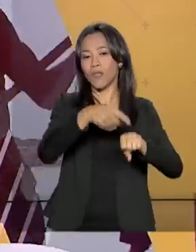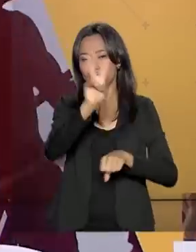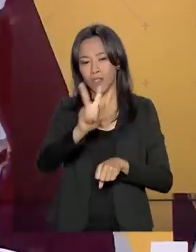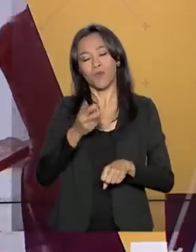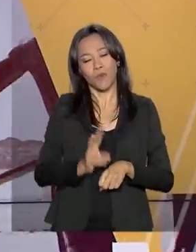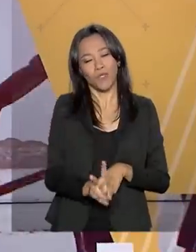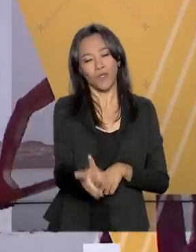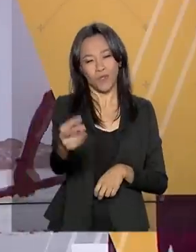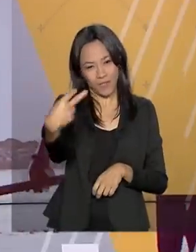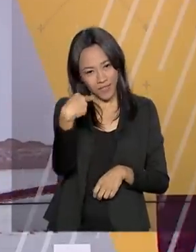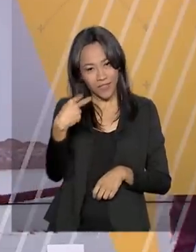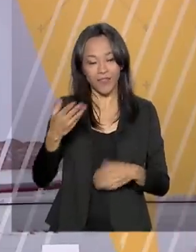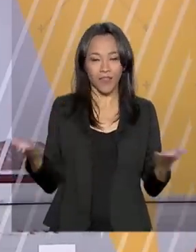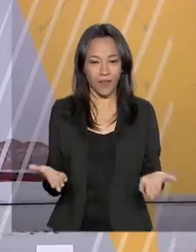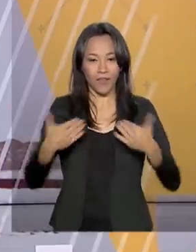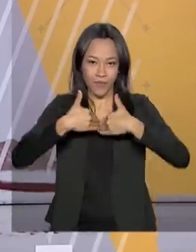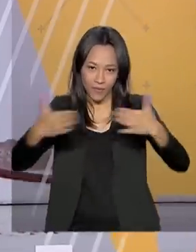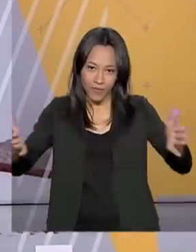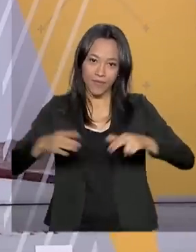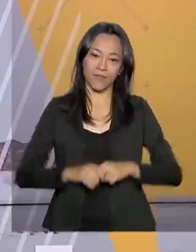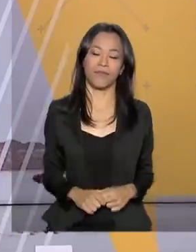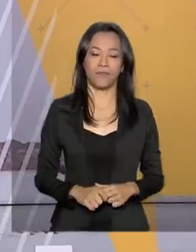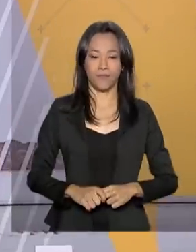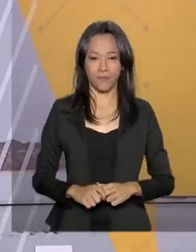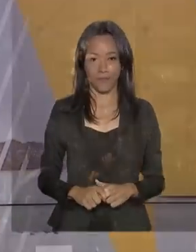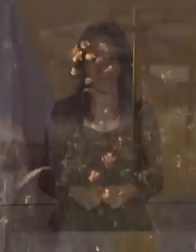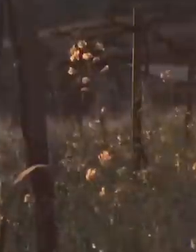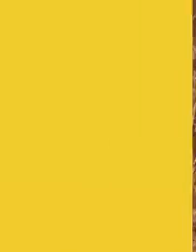Fique com a gente, o Brasil em Dia já está no ar.